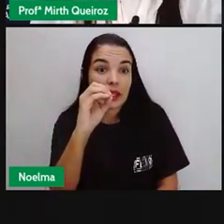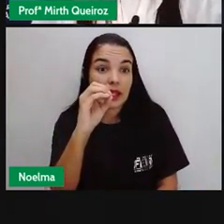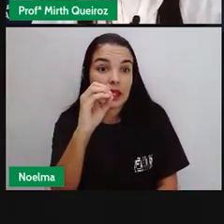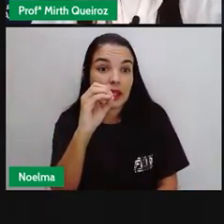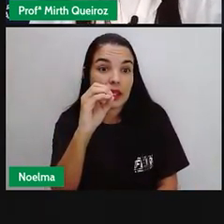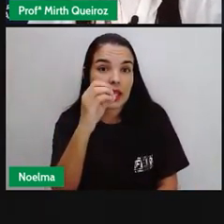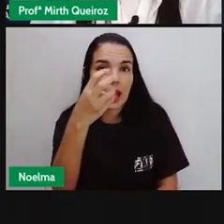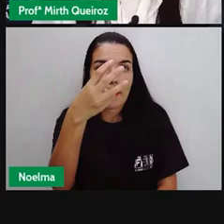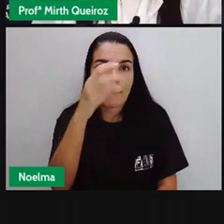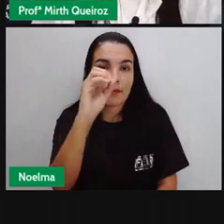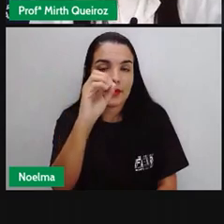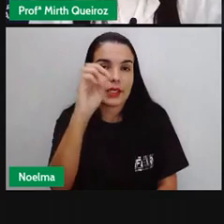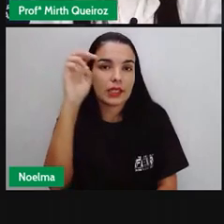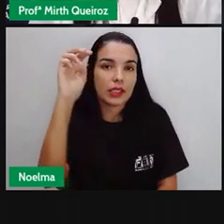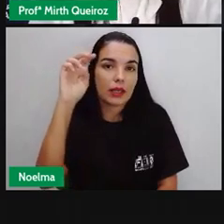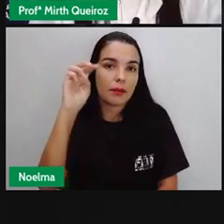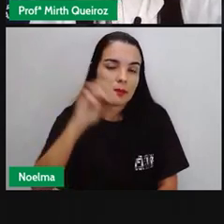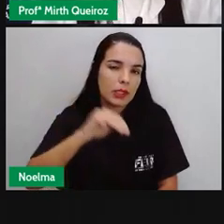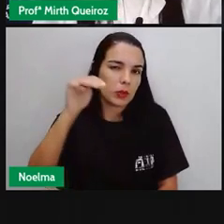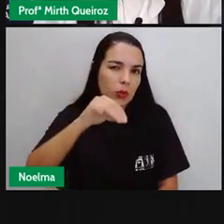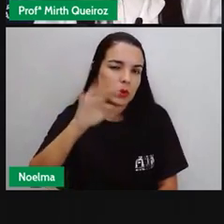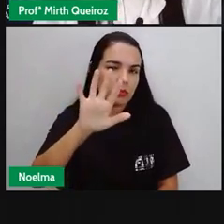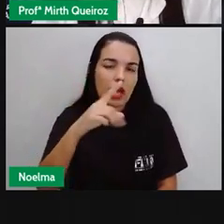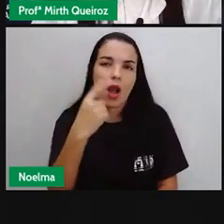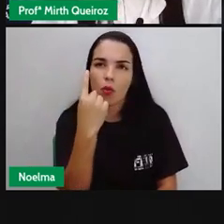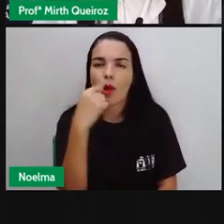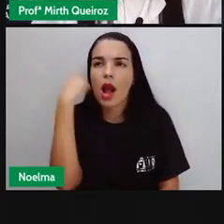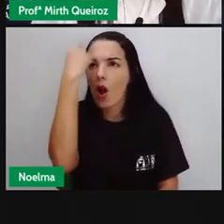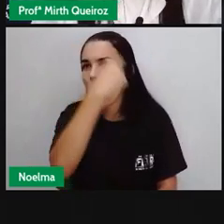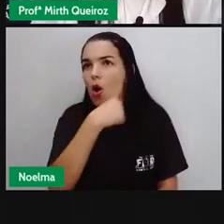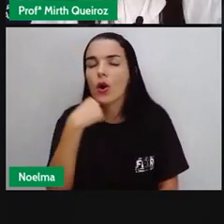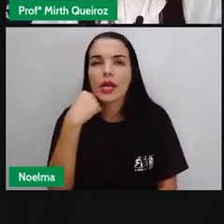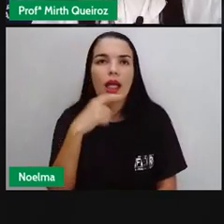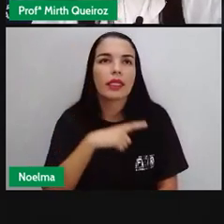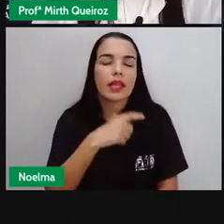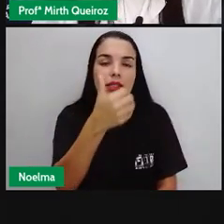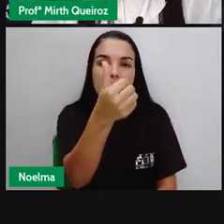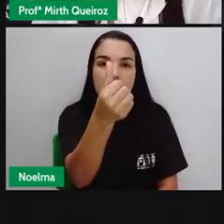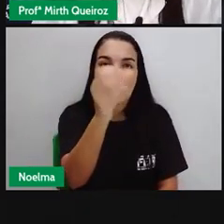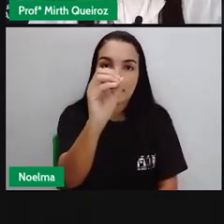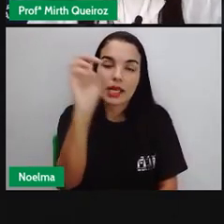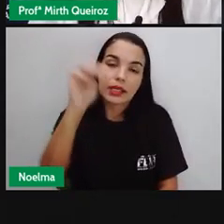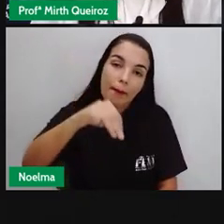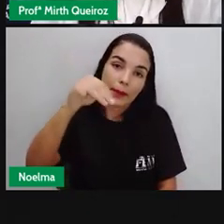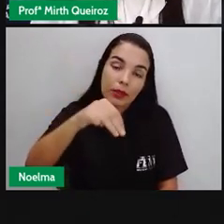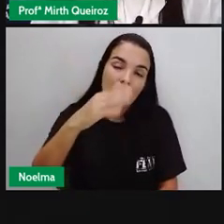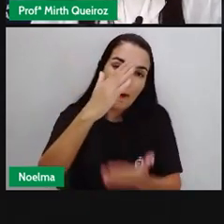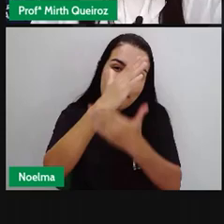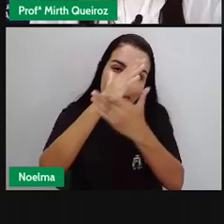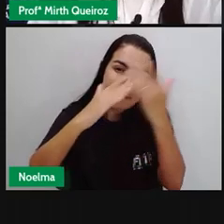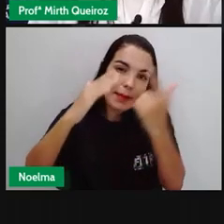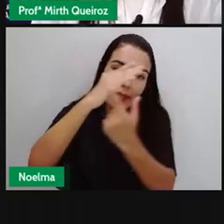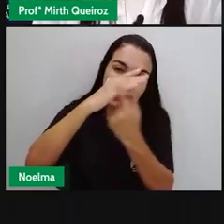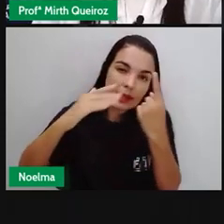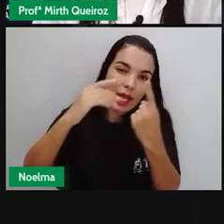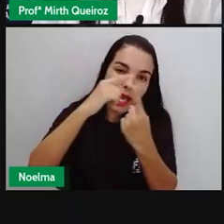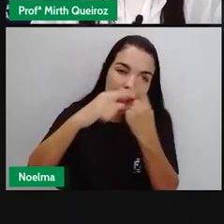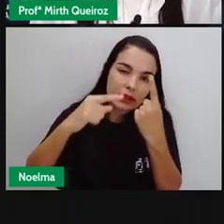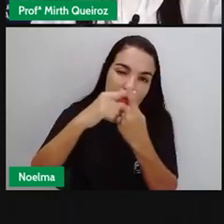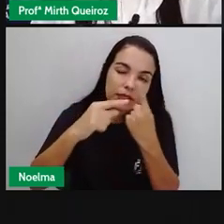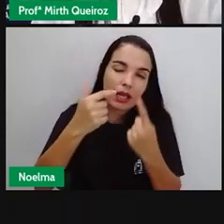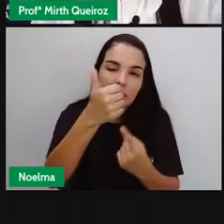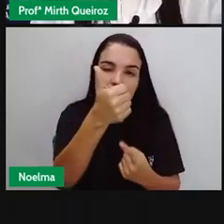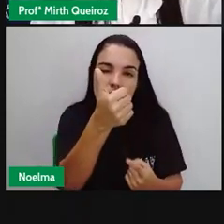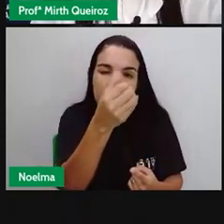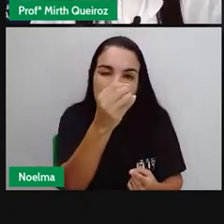meia hora Metade De uma hora Uma hora Tem quantos minutos? 60 minutos Se é metade É 60